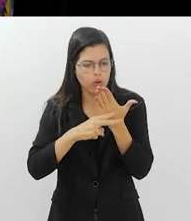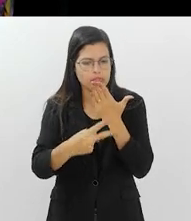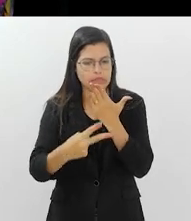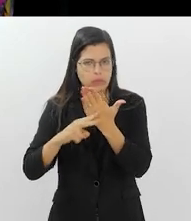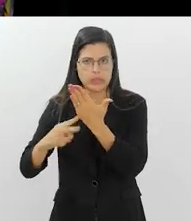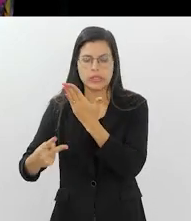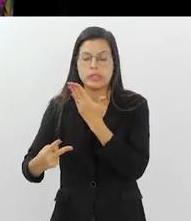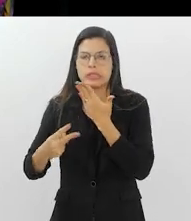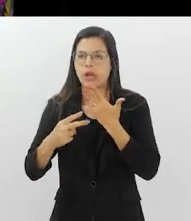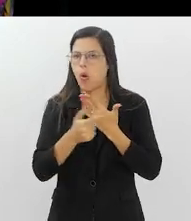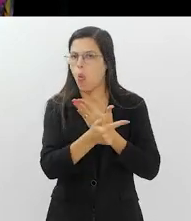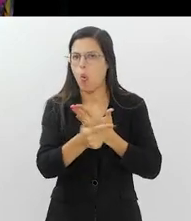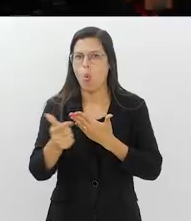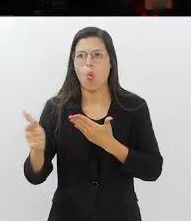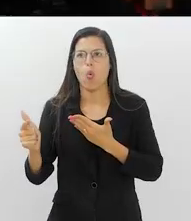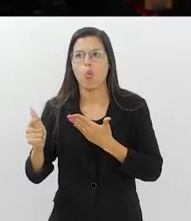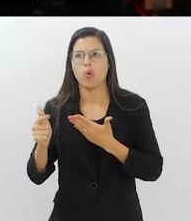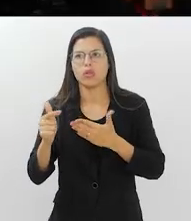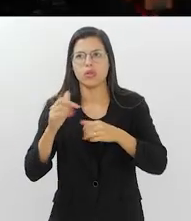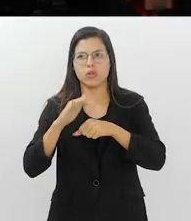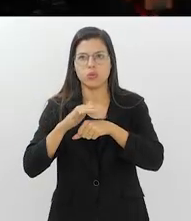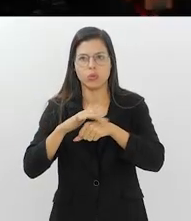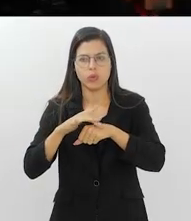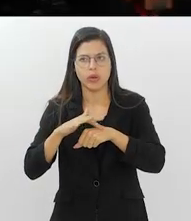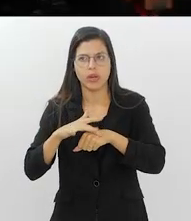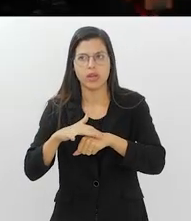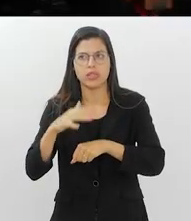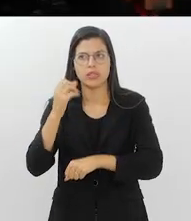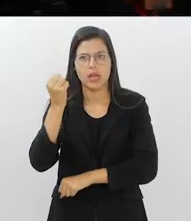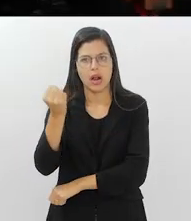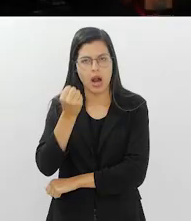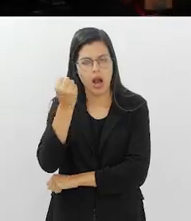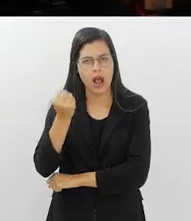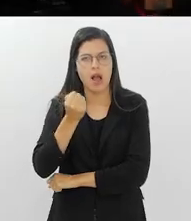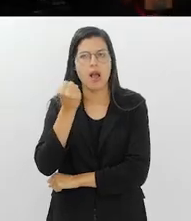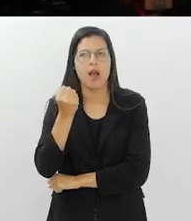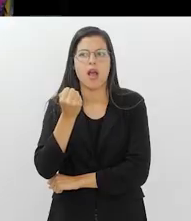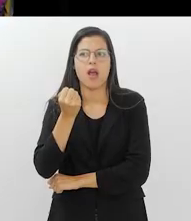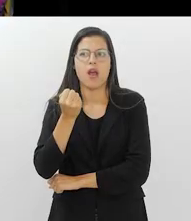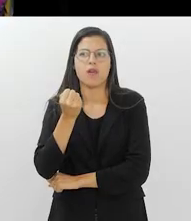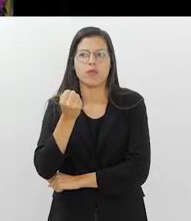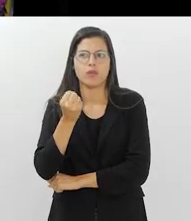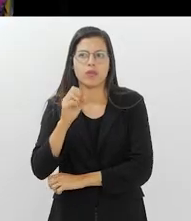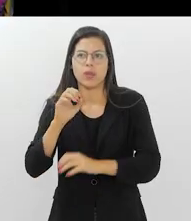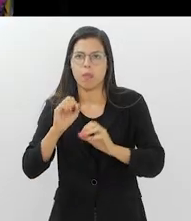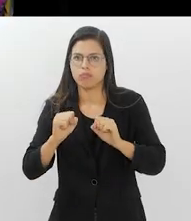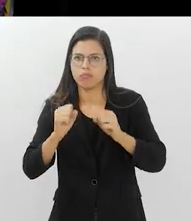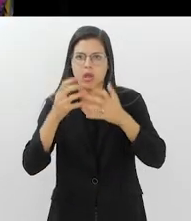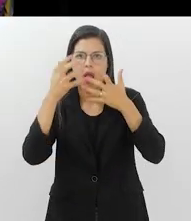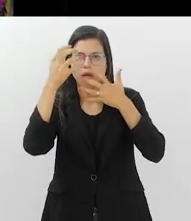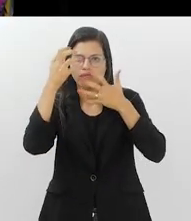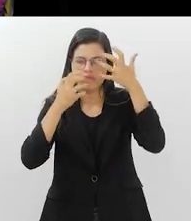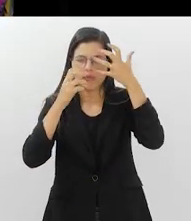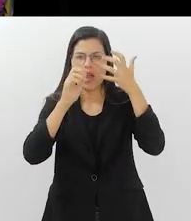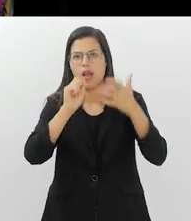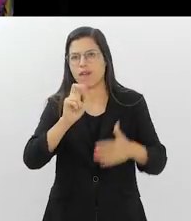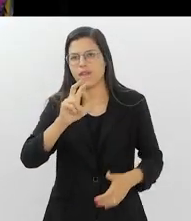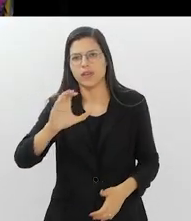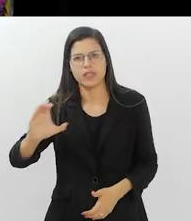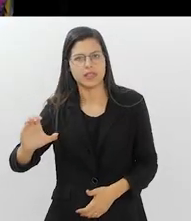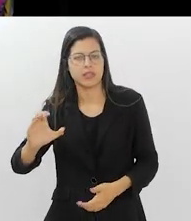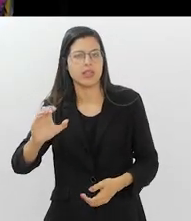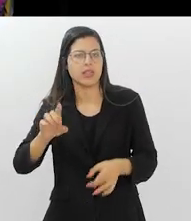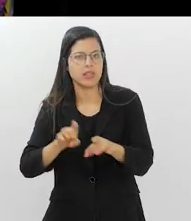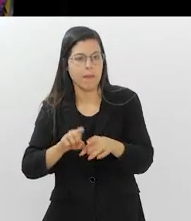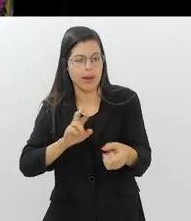outras consequências, como doenças graves, súbitas, como um assistente vascular, né? Um infarto,